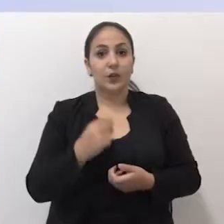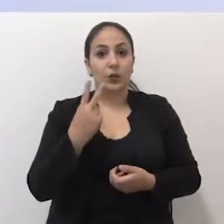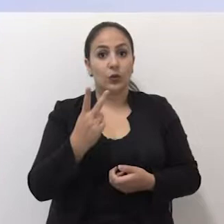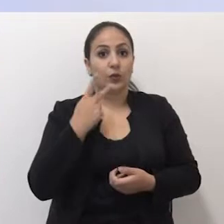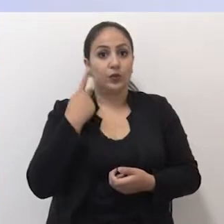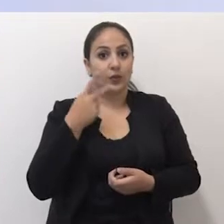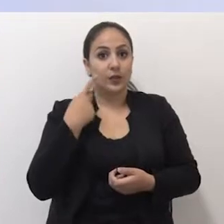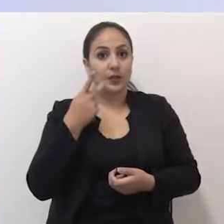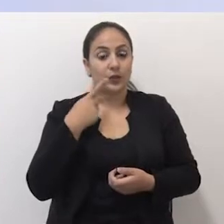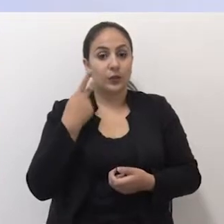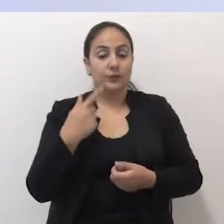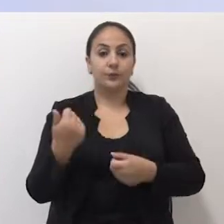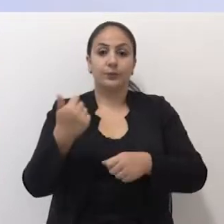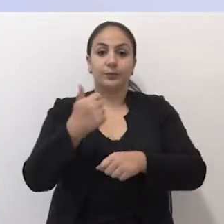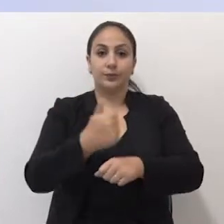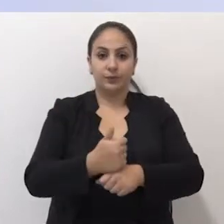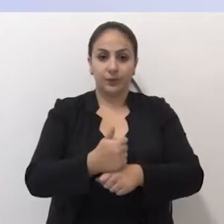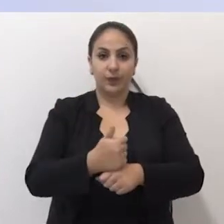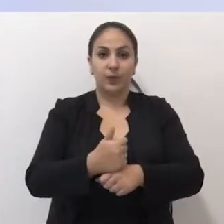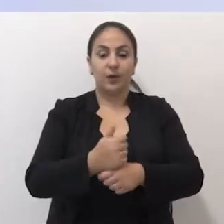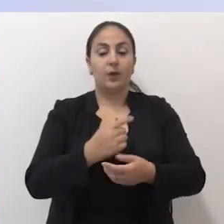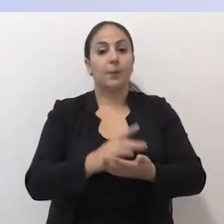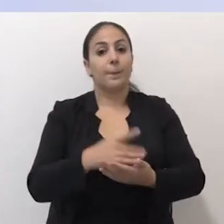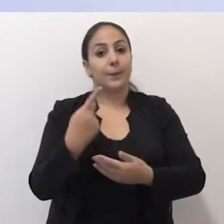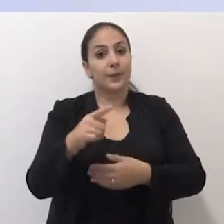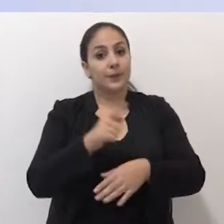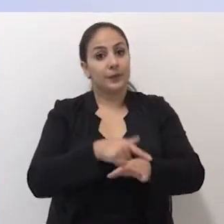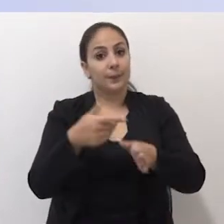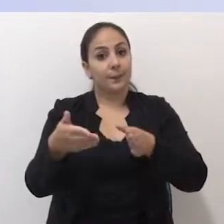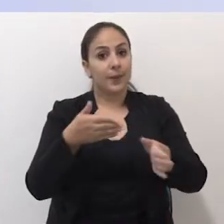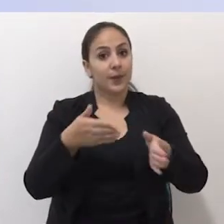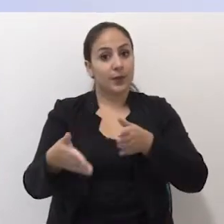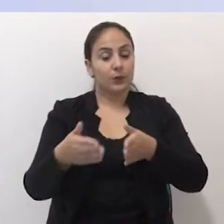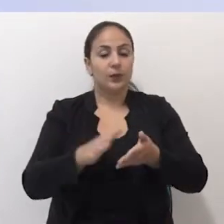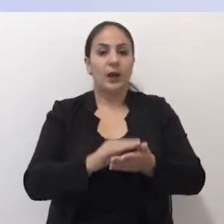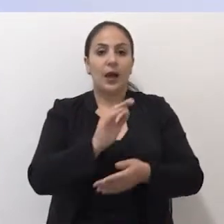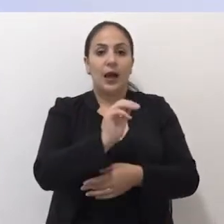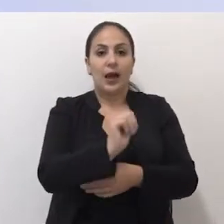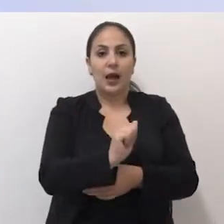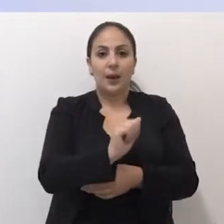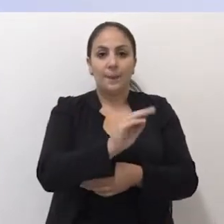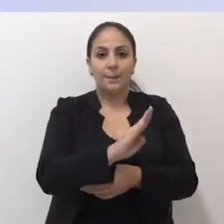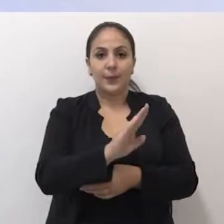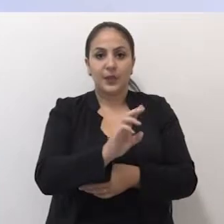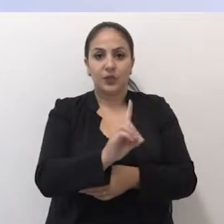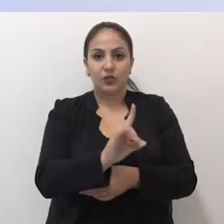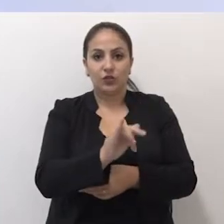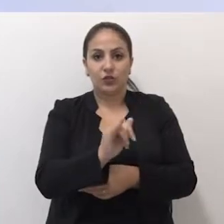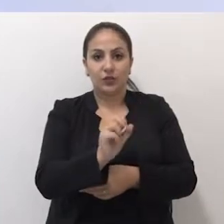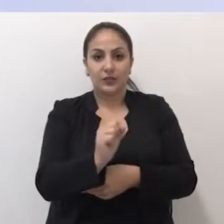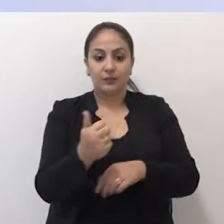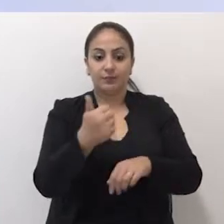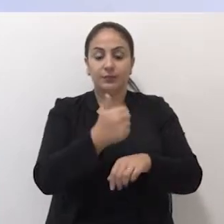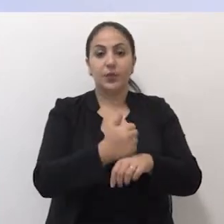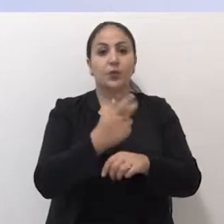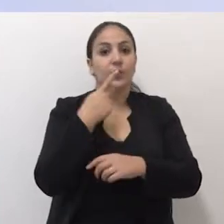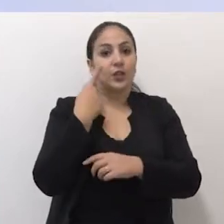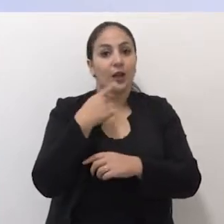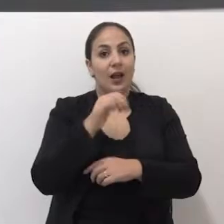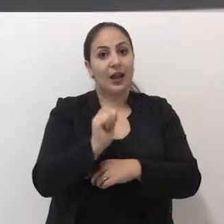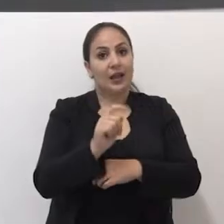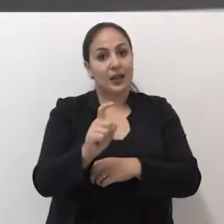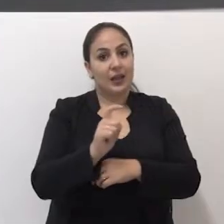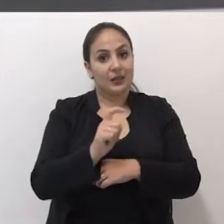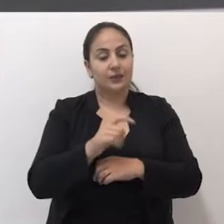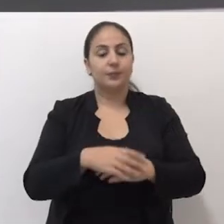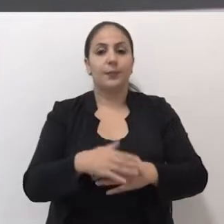Dois vereadores foram empossados para este período ordinário. Abdias Franco assumiu a vaga de Alex Necker.